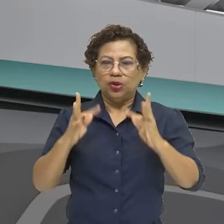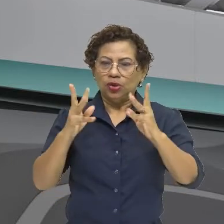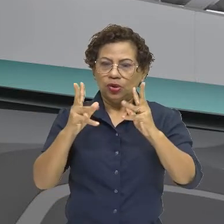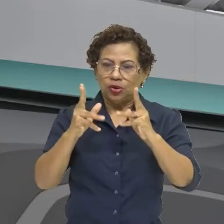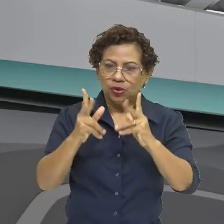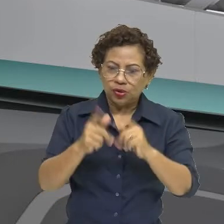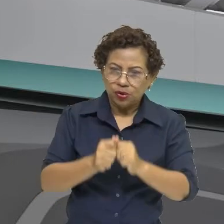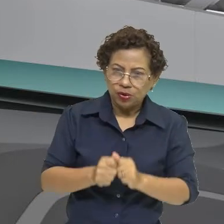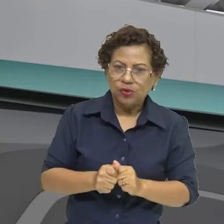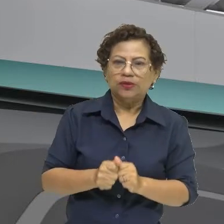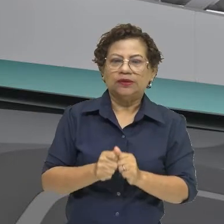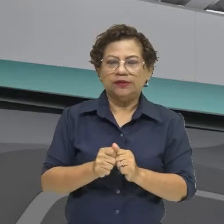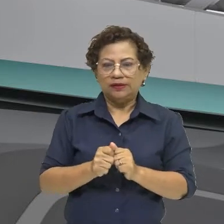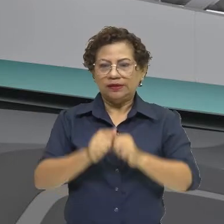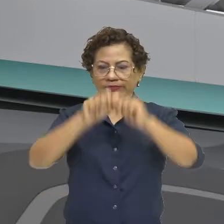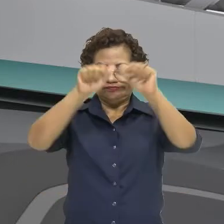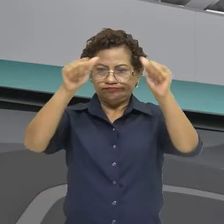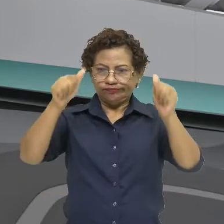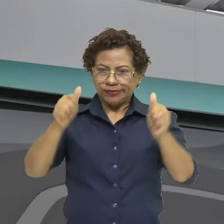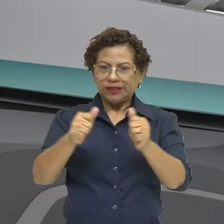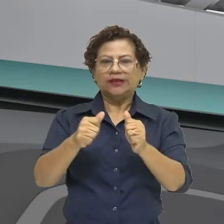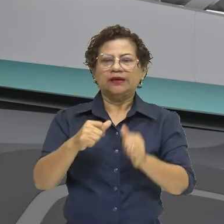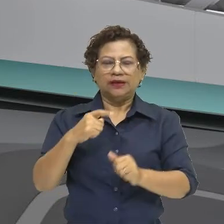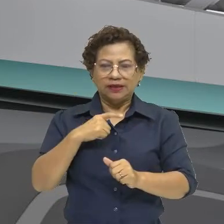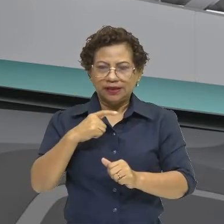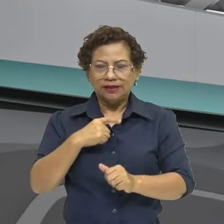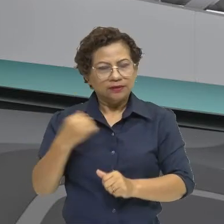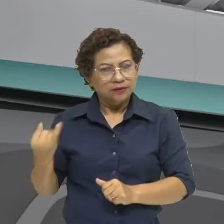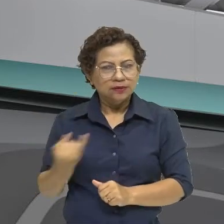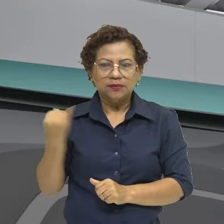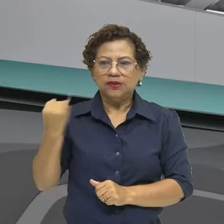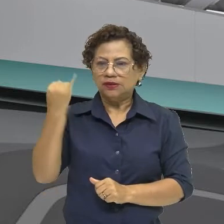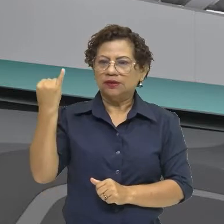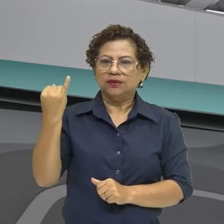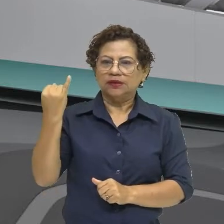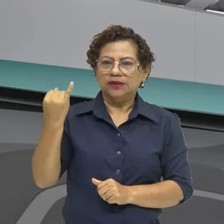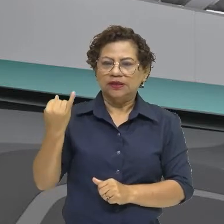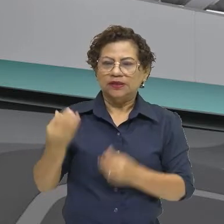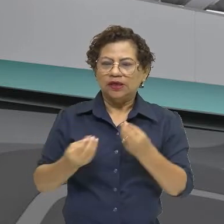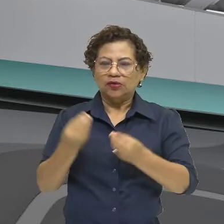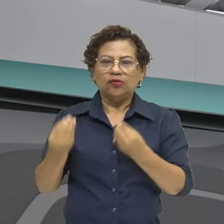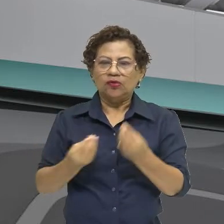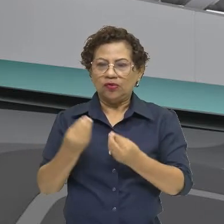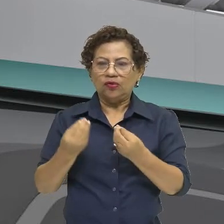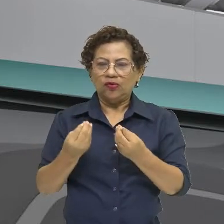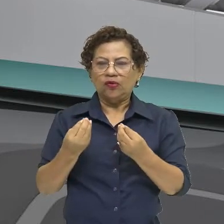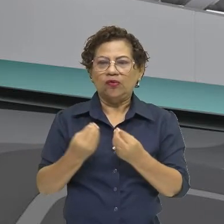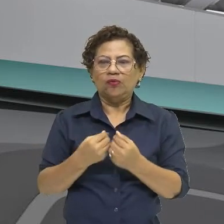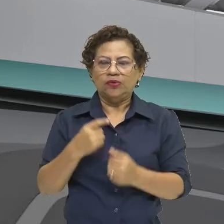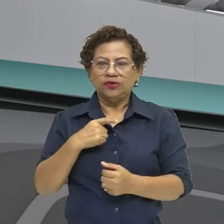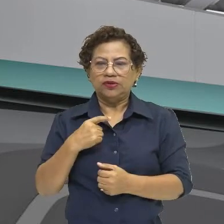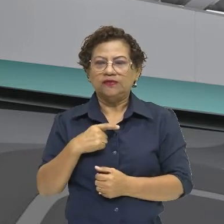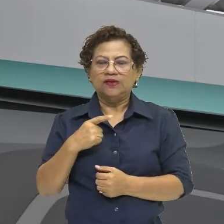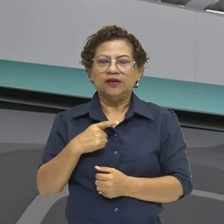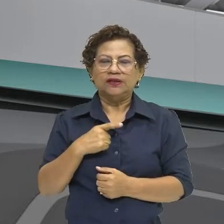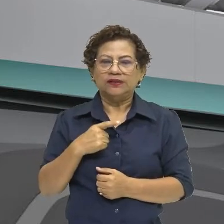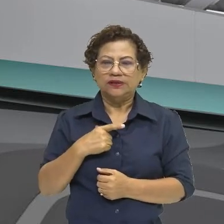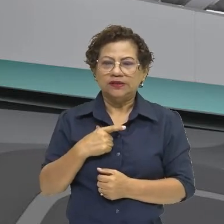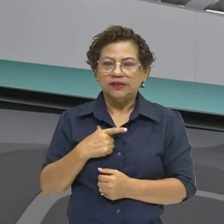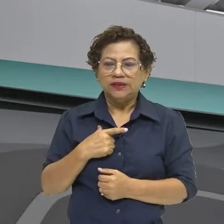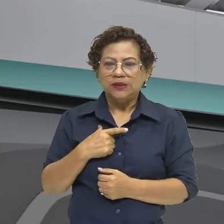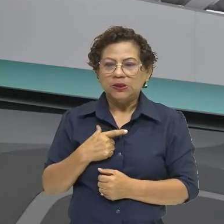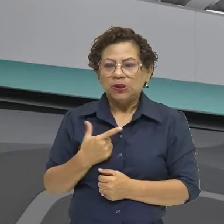apareciam aquelas forças antagônicas. Sabe? Sempre uma força lutando contra a outra. Tá bom? E aí, vamos ver a